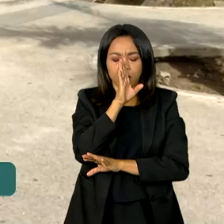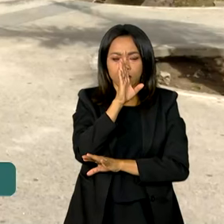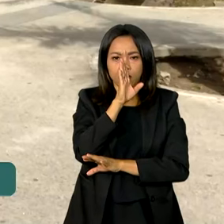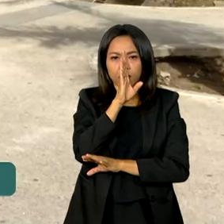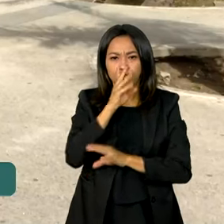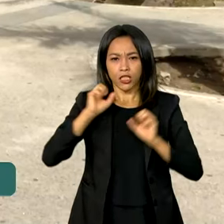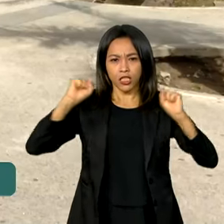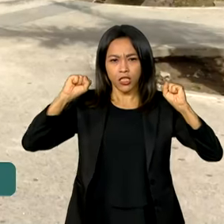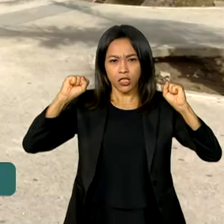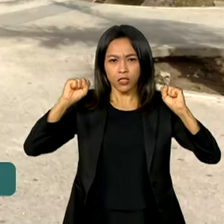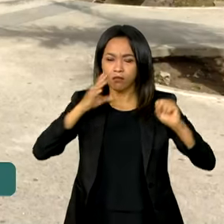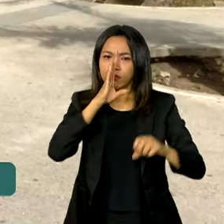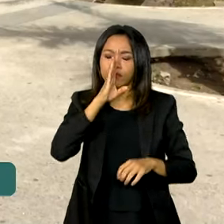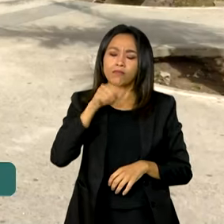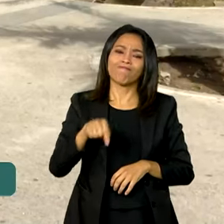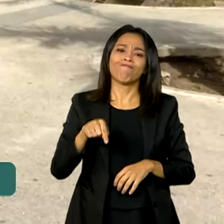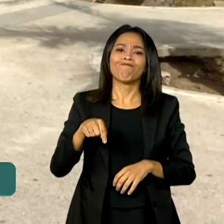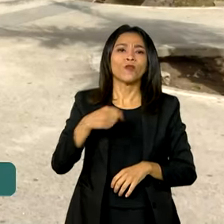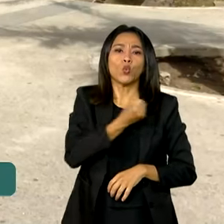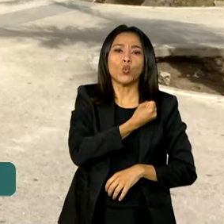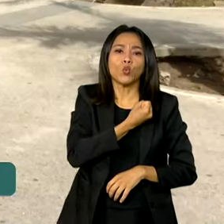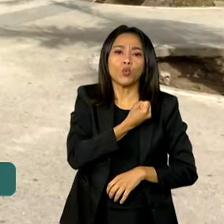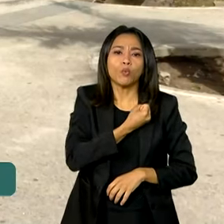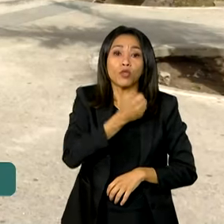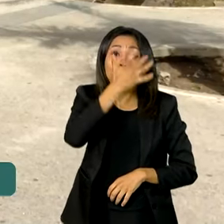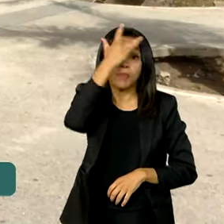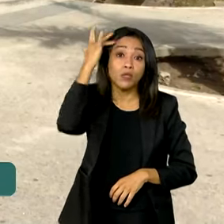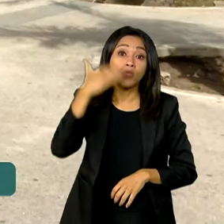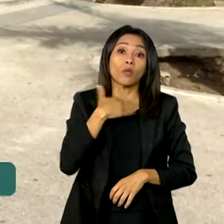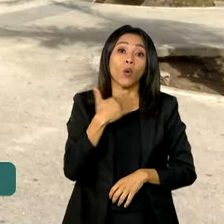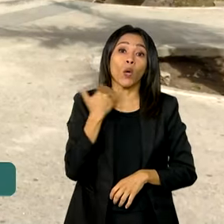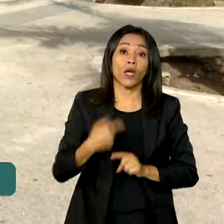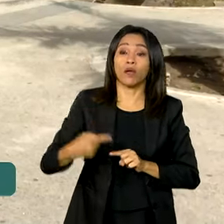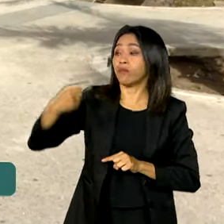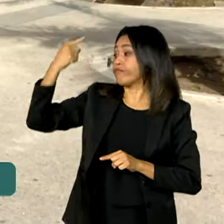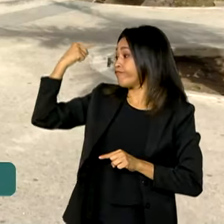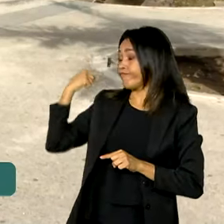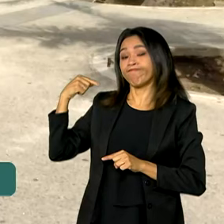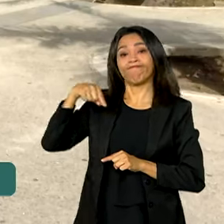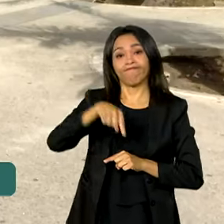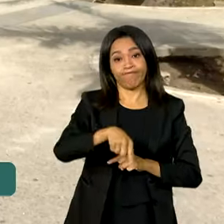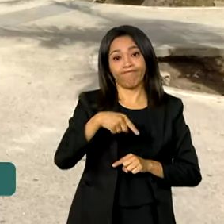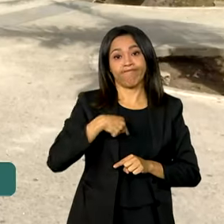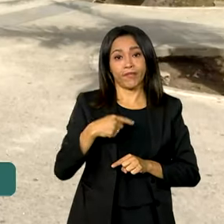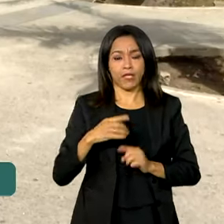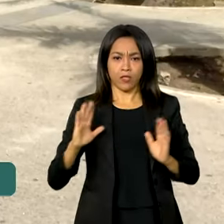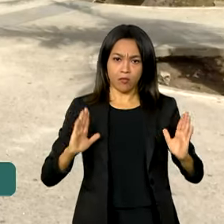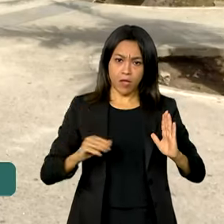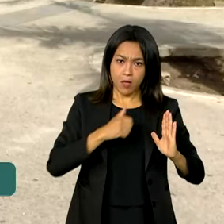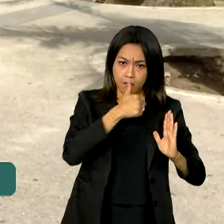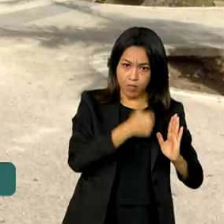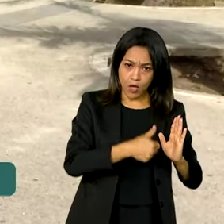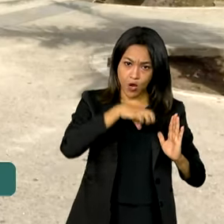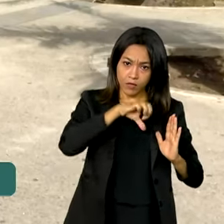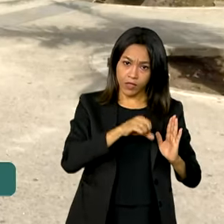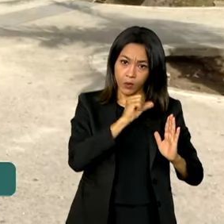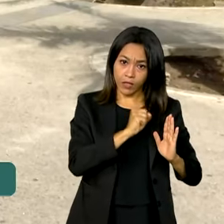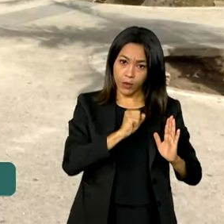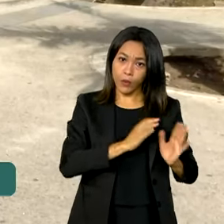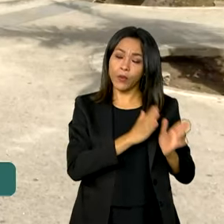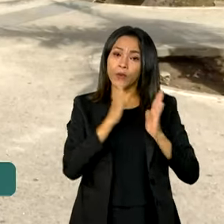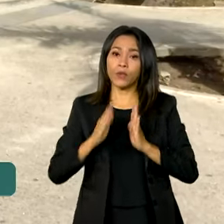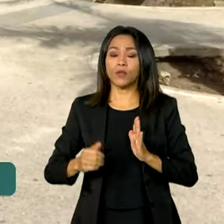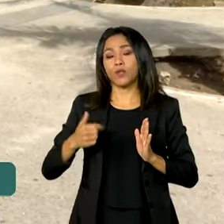representando o número de torcedores ou pessoas que morreram, perderam a vida, entre 1988 e